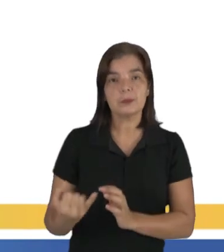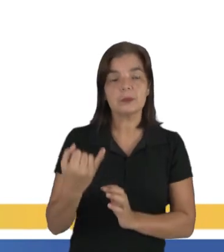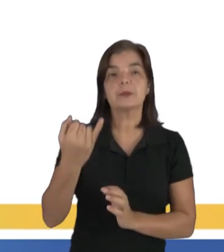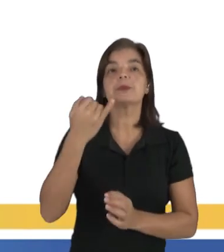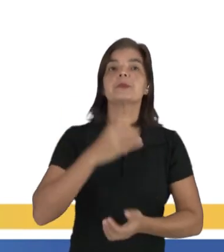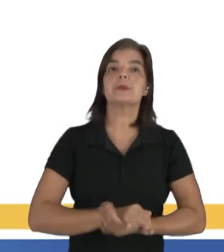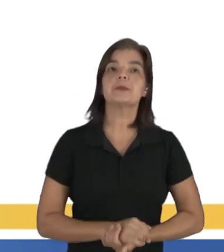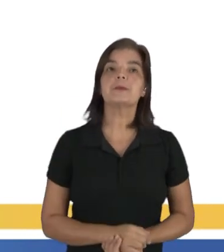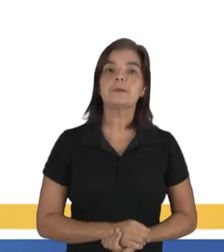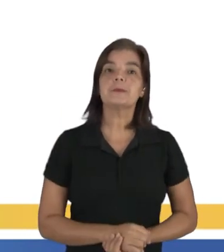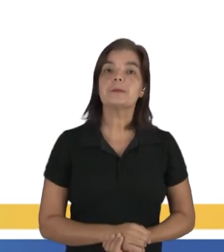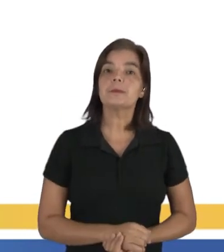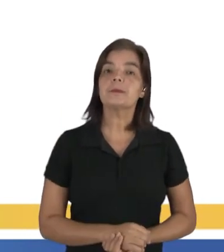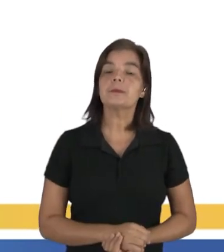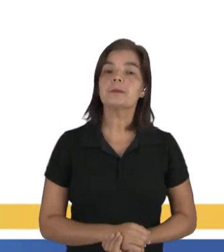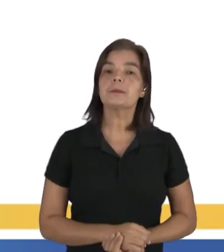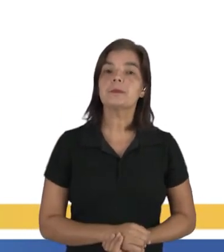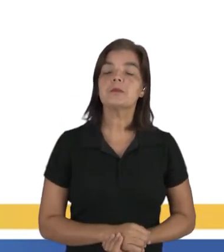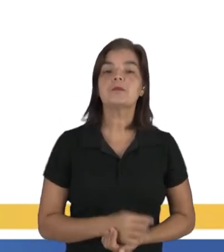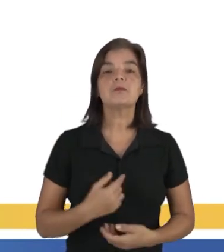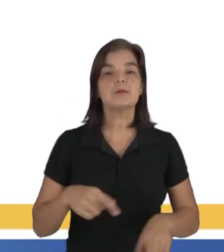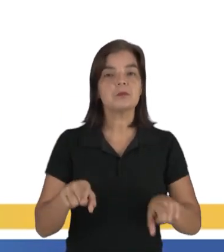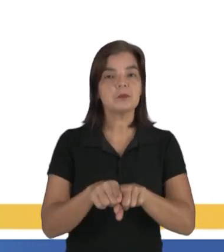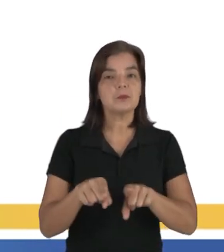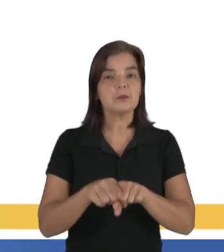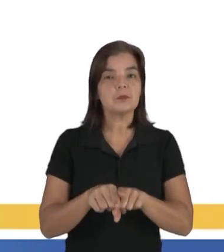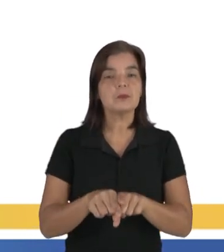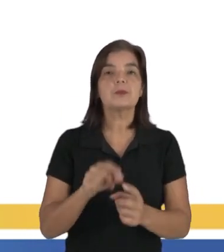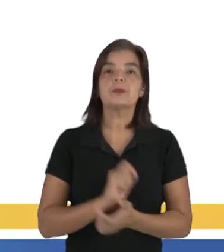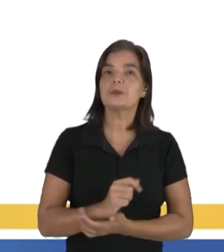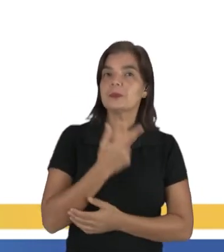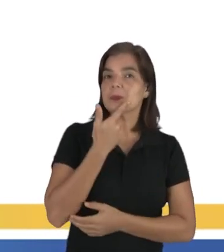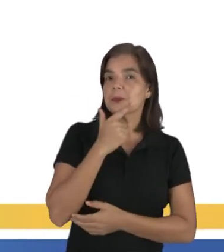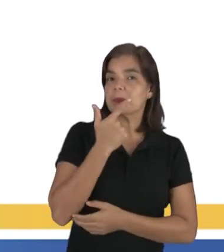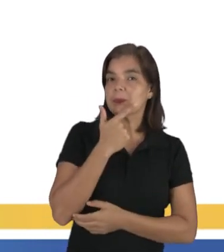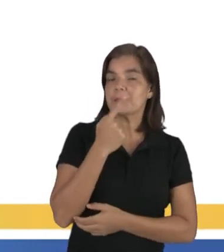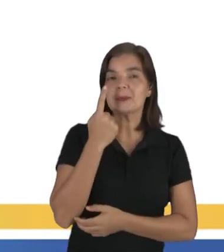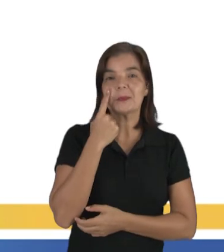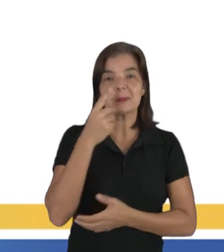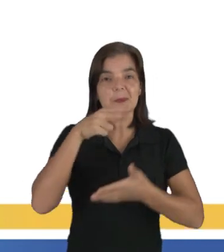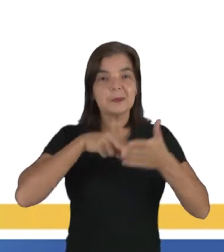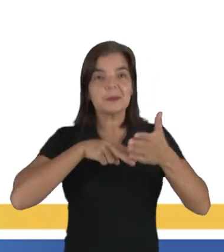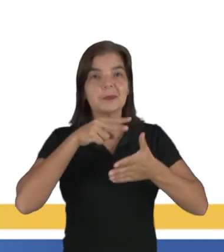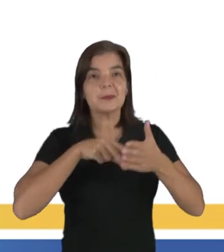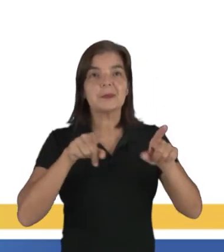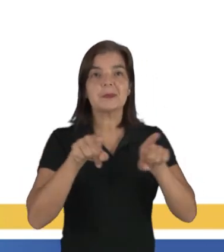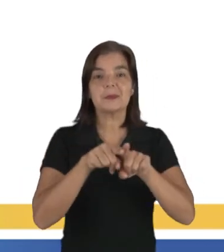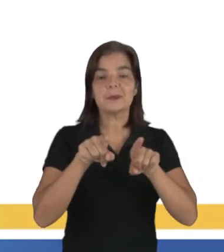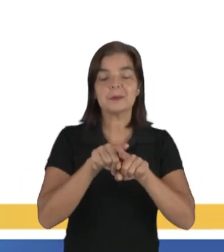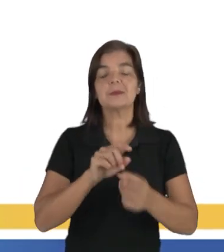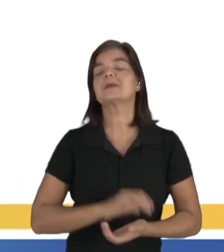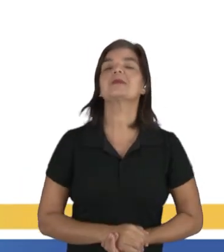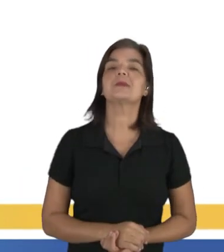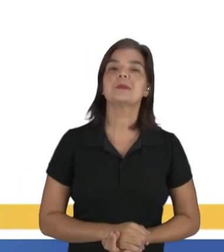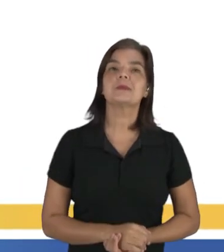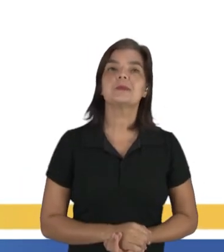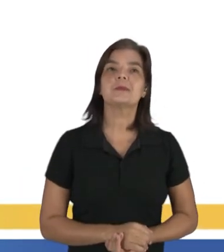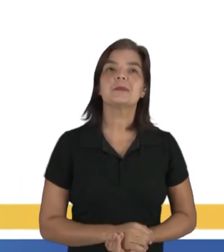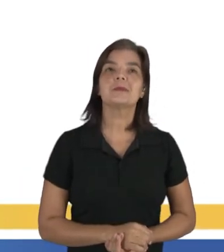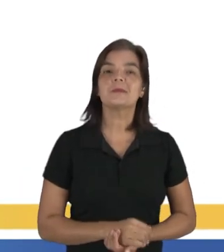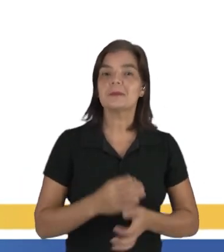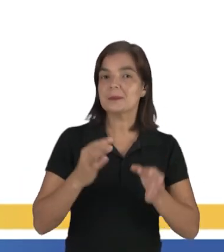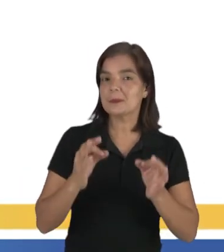social. E aqui, um pouquinho para vocês rirem daí quando forem ler e apreciar essa teleaula.